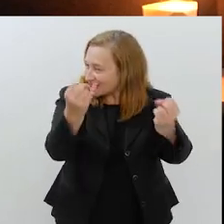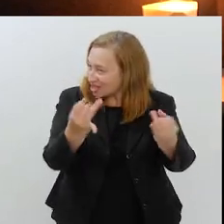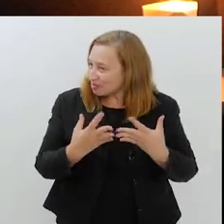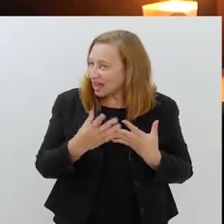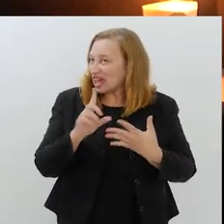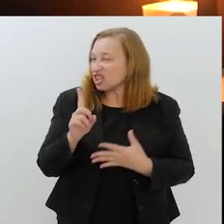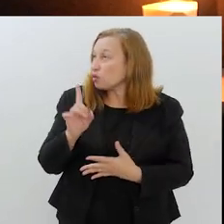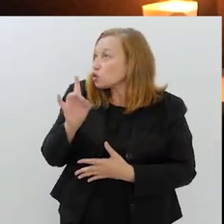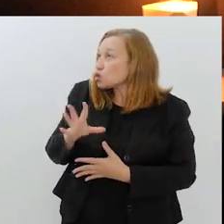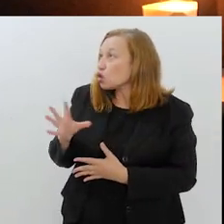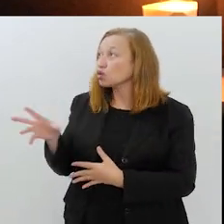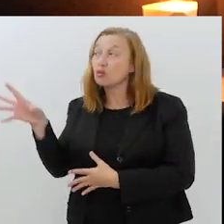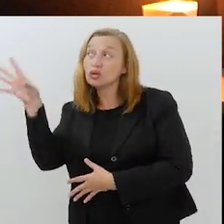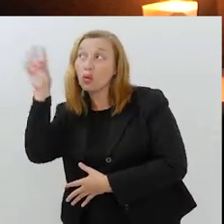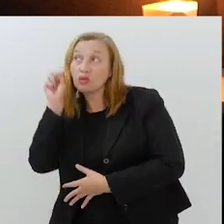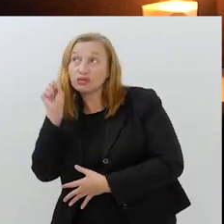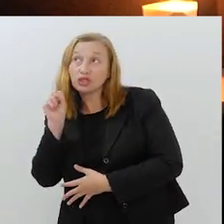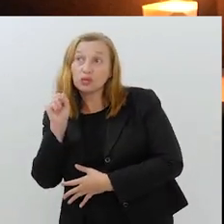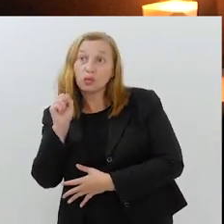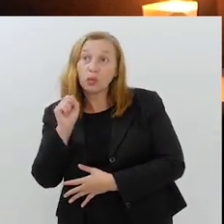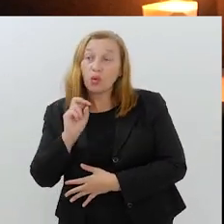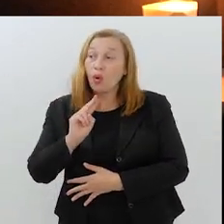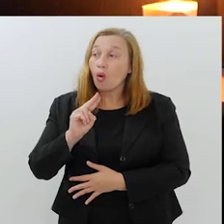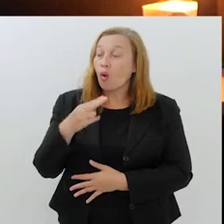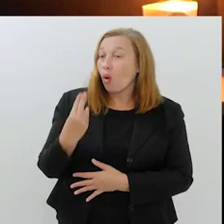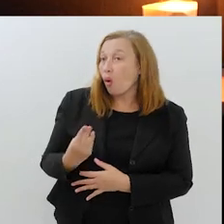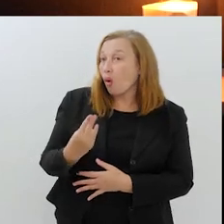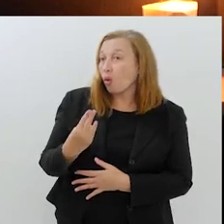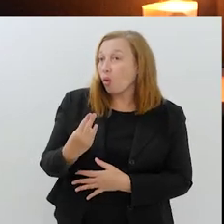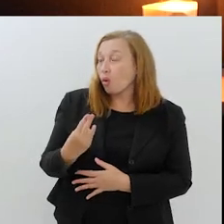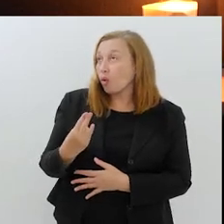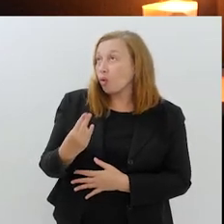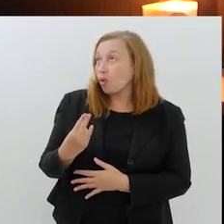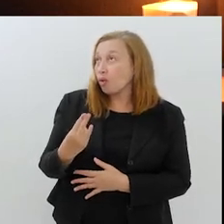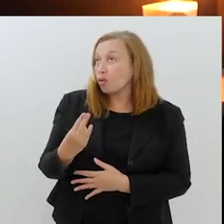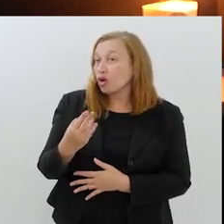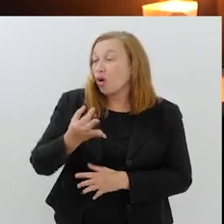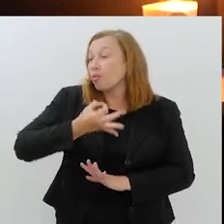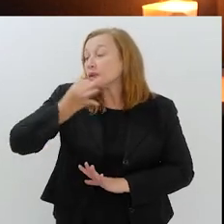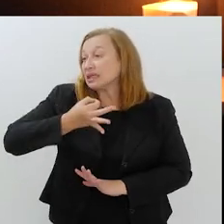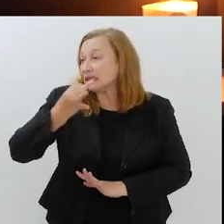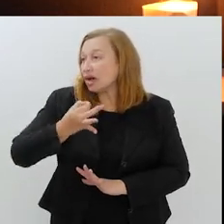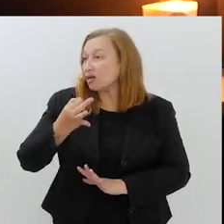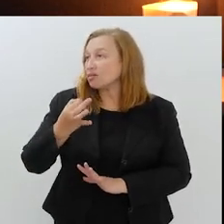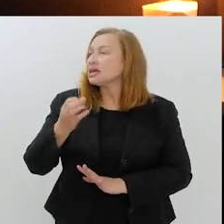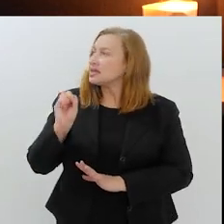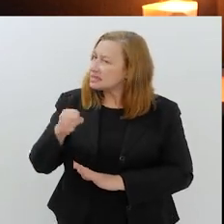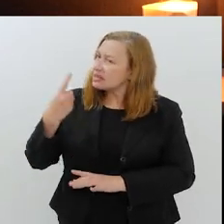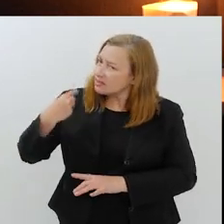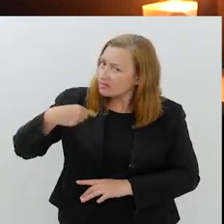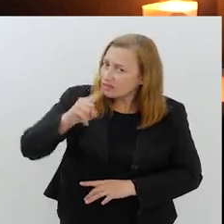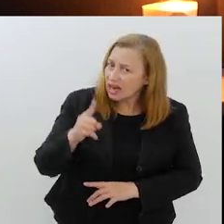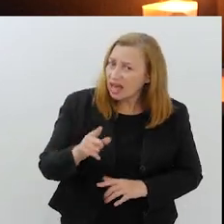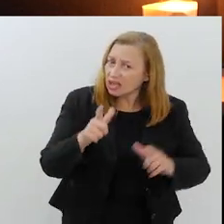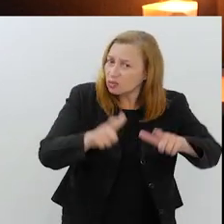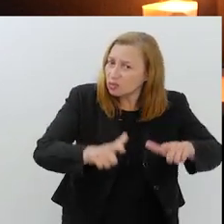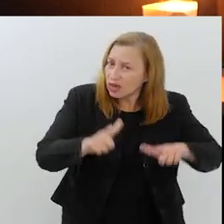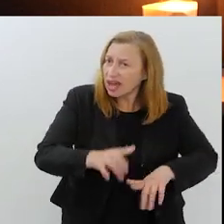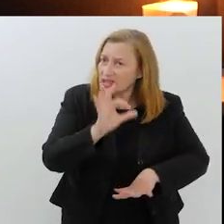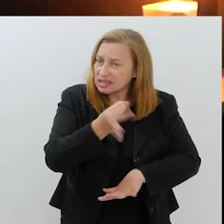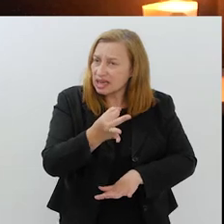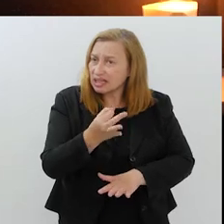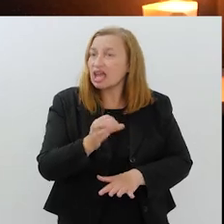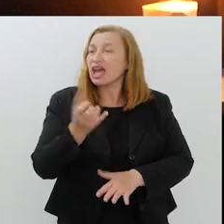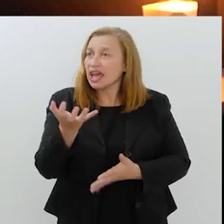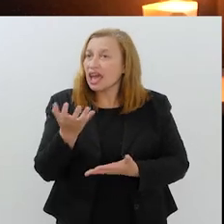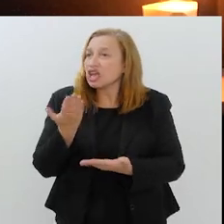oficiais daquele assunto, né? E não se baseie no que você ouviu falar ou em ideias pré-concebidas, né? Você vá na fonte,